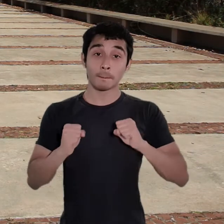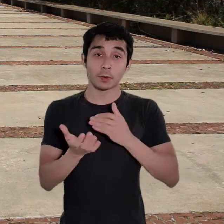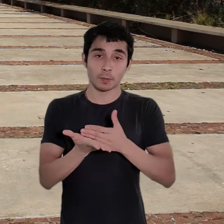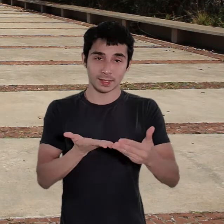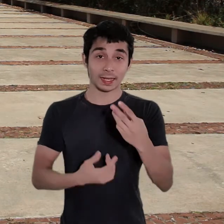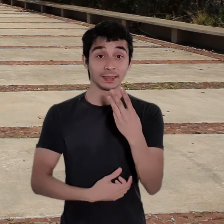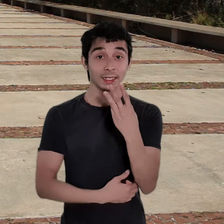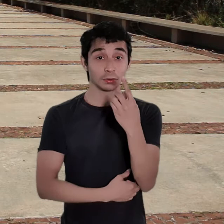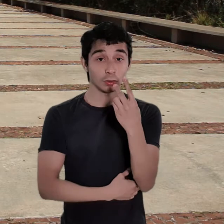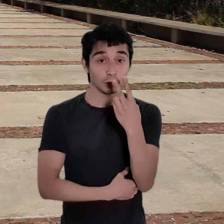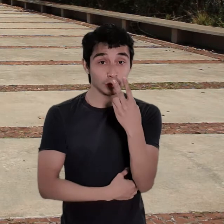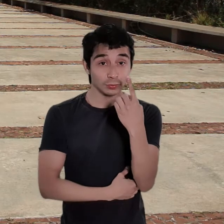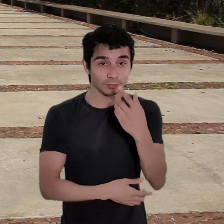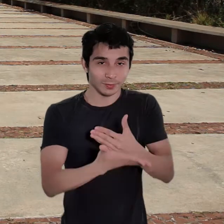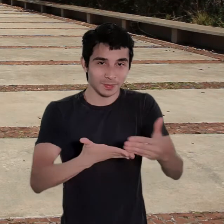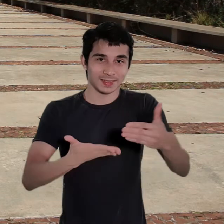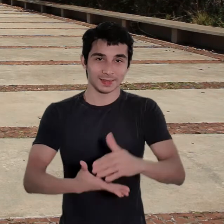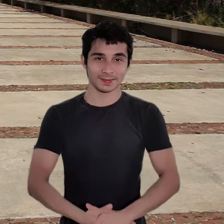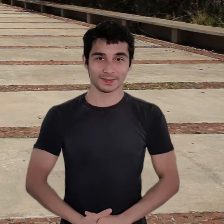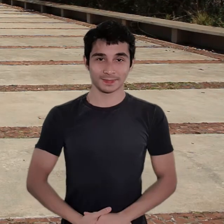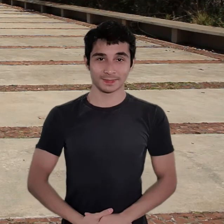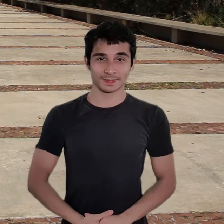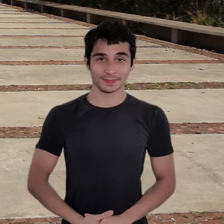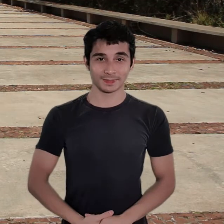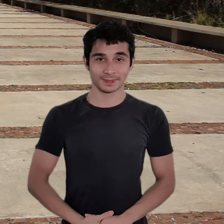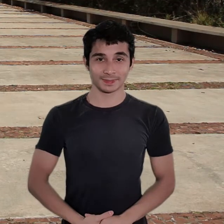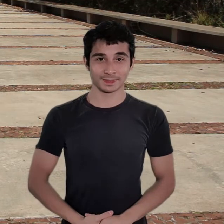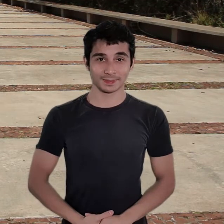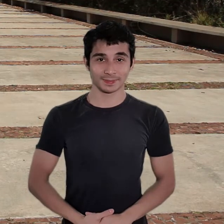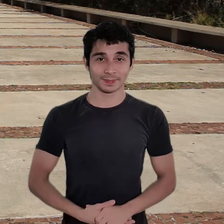dando as voltas agora, pode começar? 3, 2, 1... Valendo!